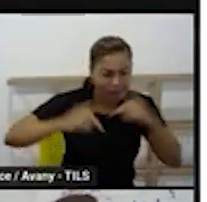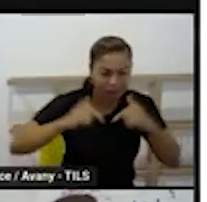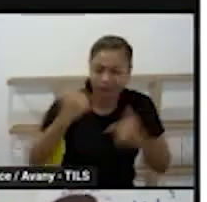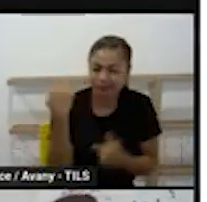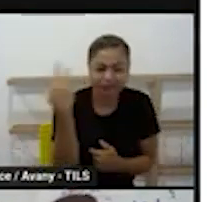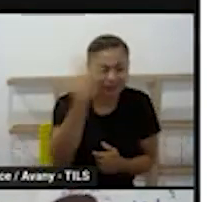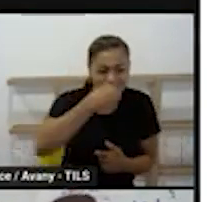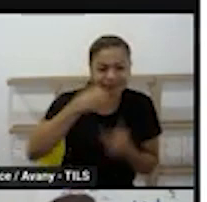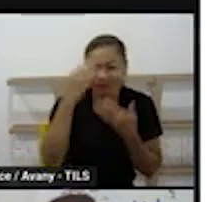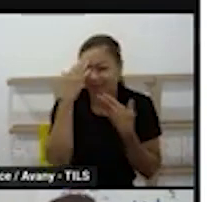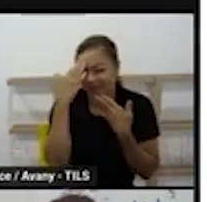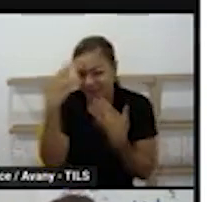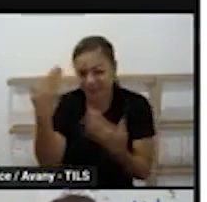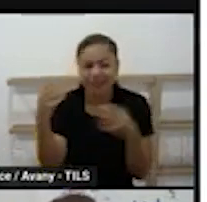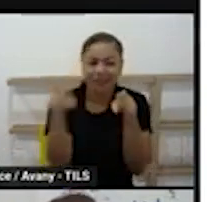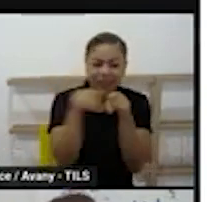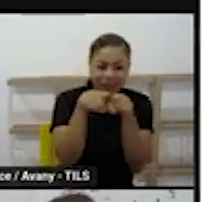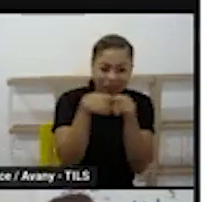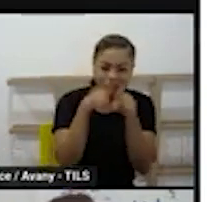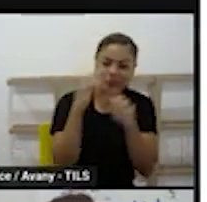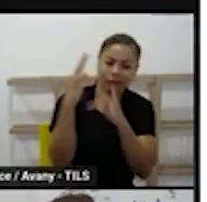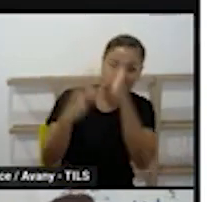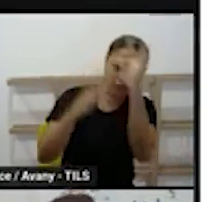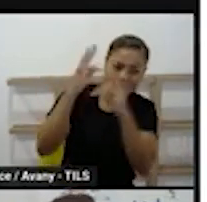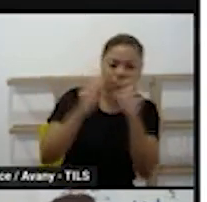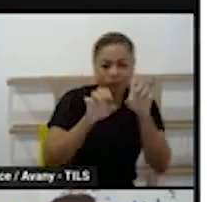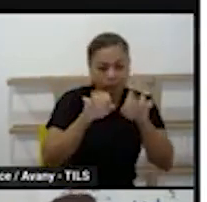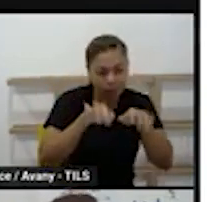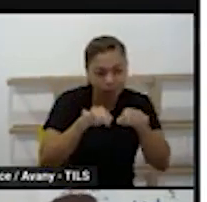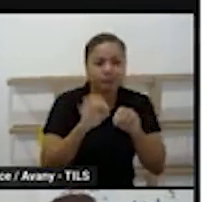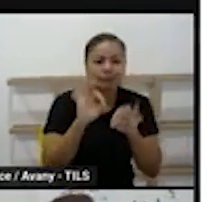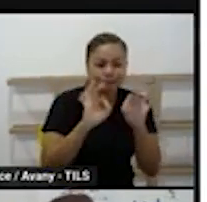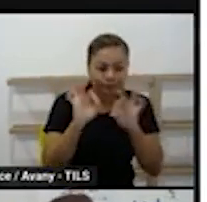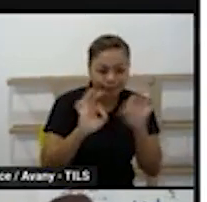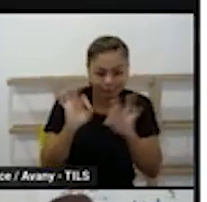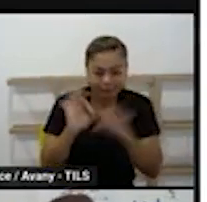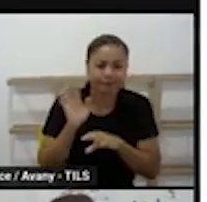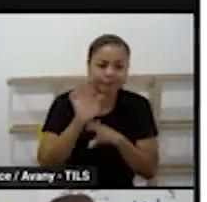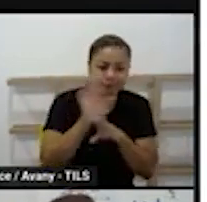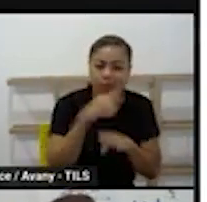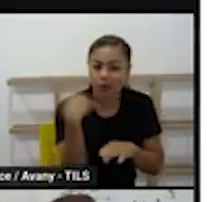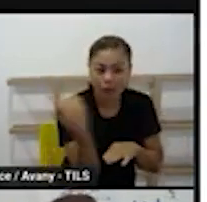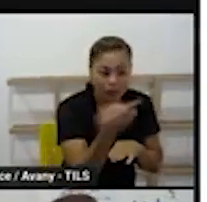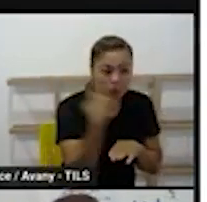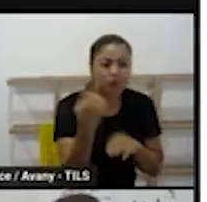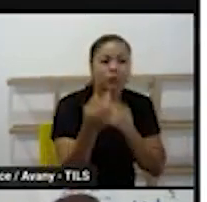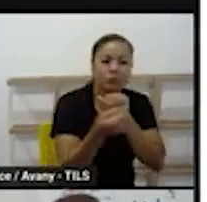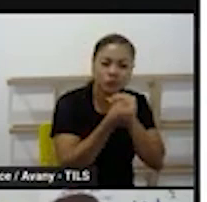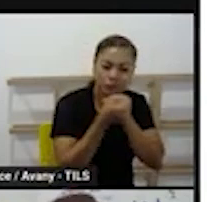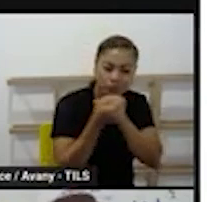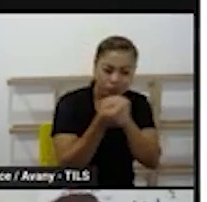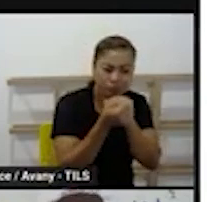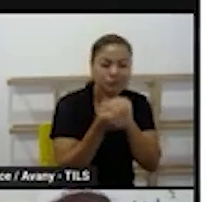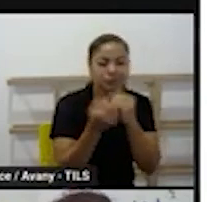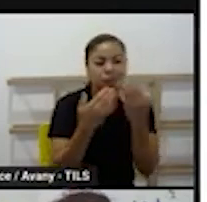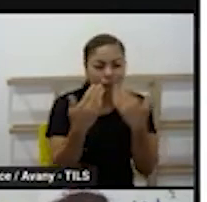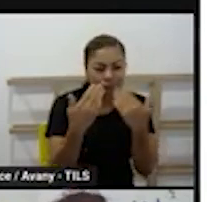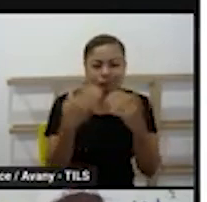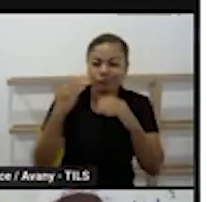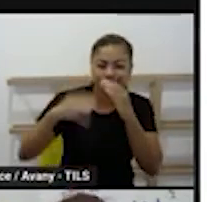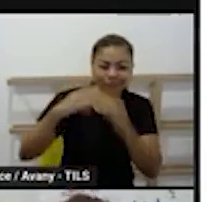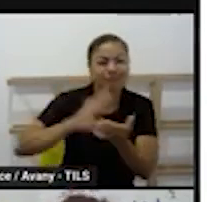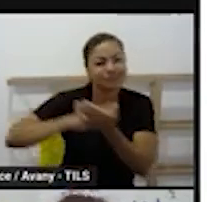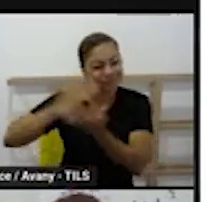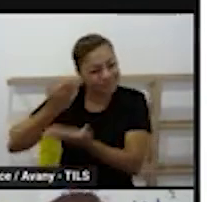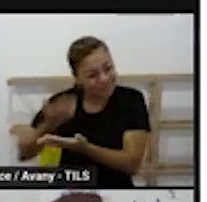Núcleo de Tecnologia do NUTEC quero agradecer a participação de todos aqui nesse momento formativo de hoje intérpretes